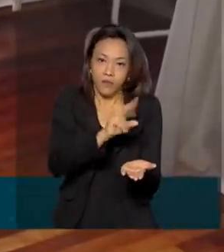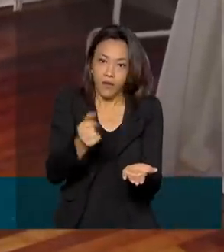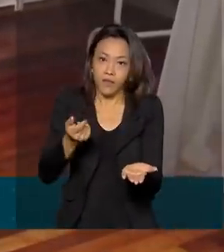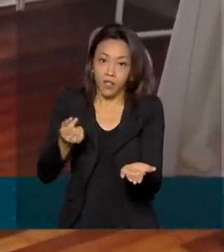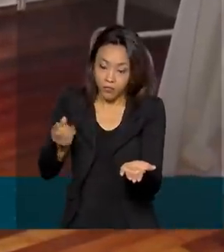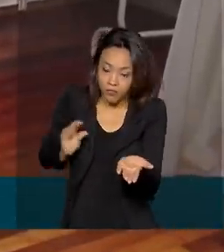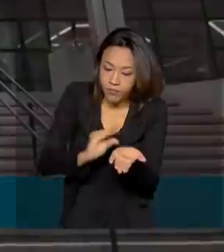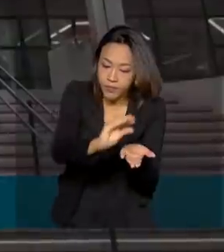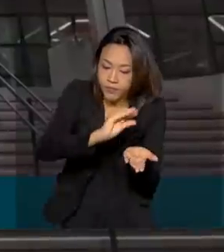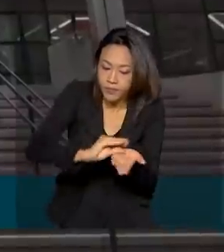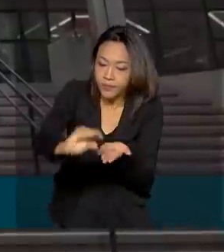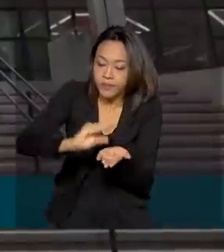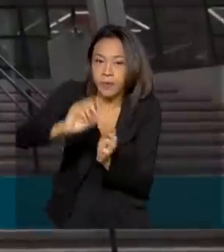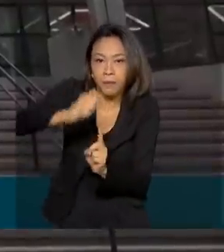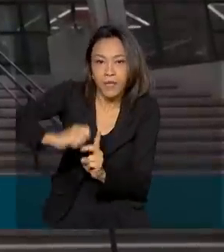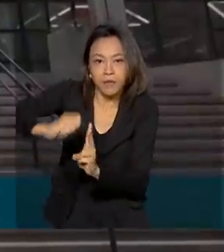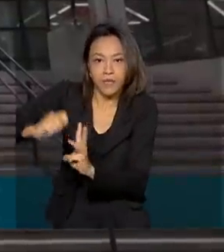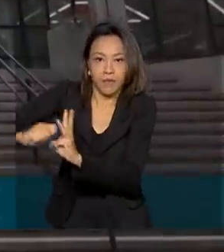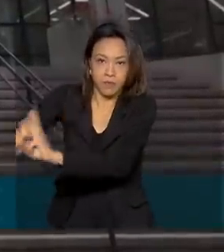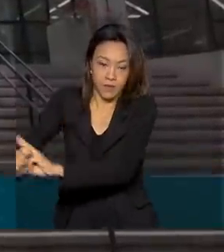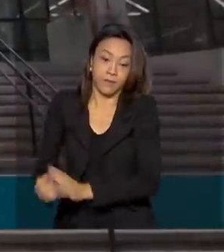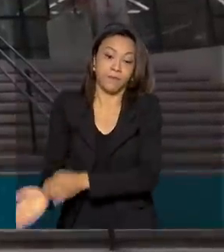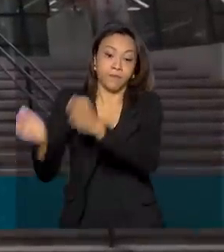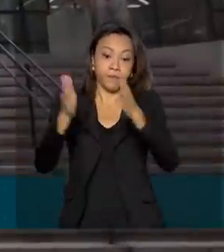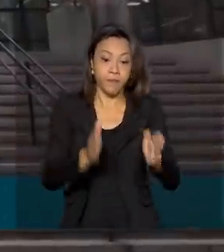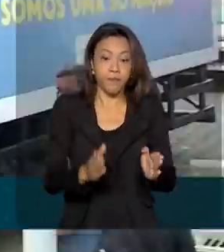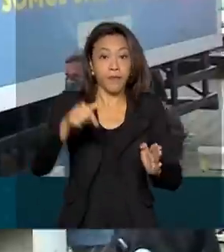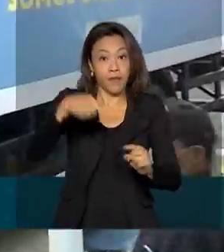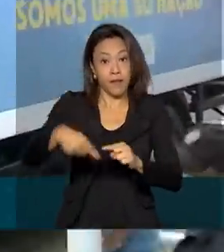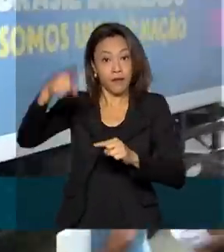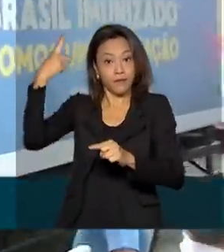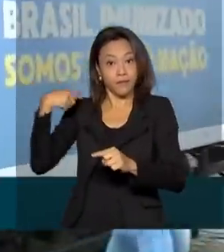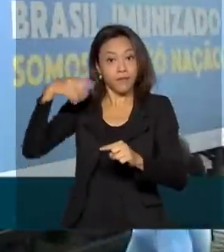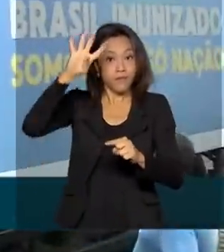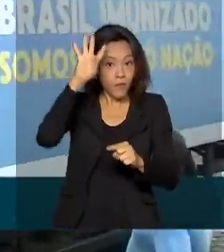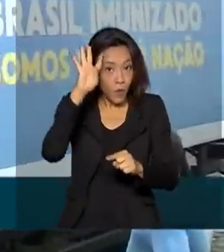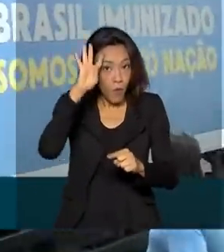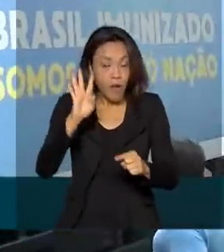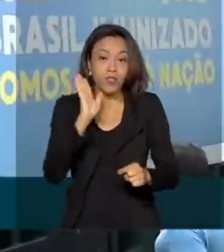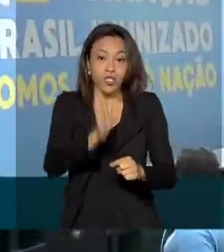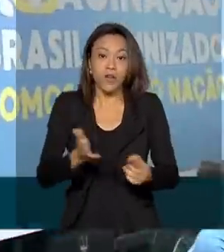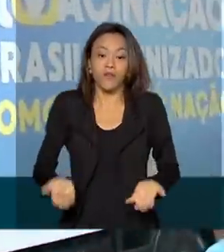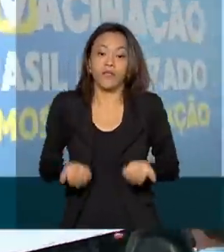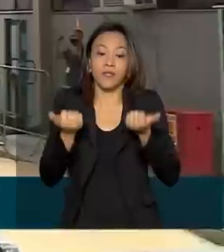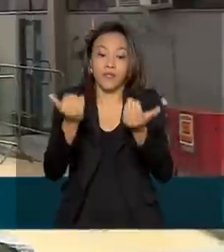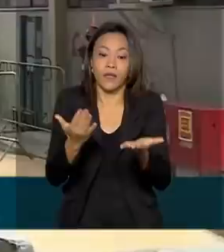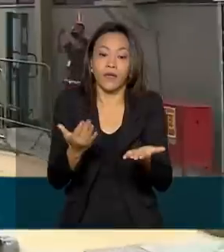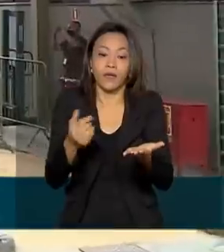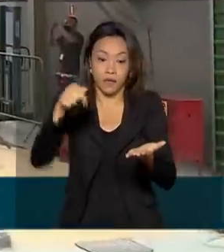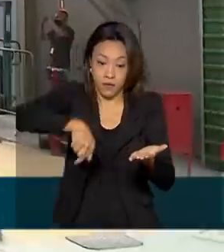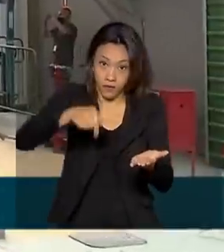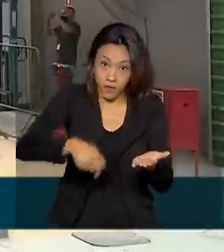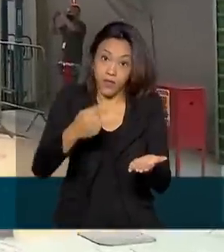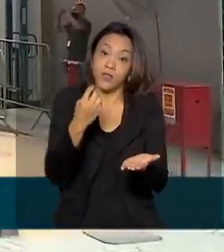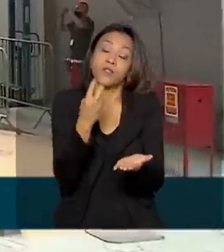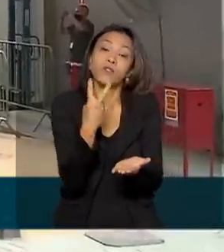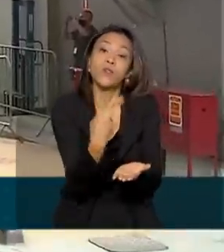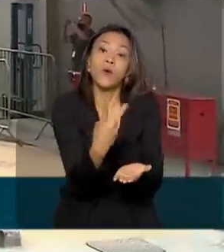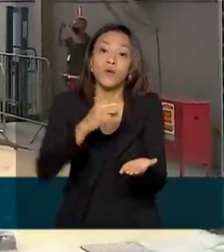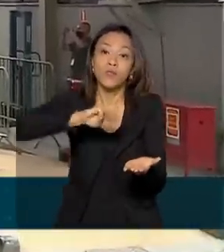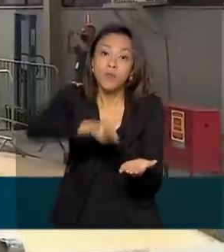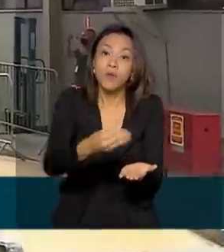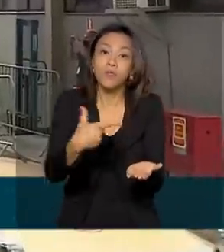parcelas mensais. Nesta quarta-feira, o Instituto Butantan entregou outras 2,2 milhões de da